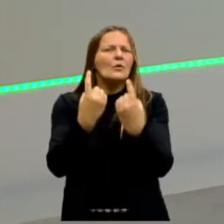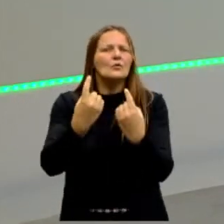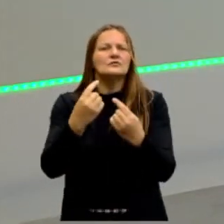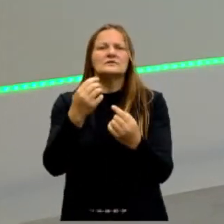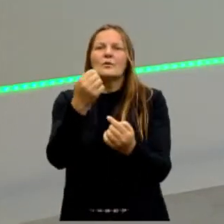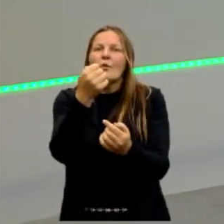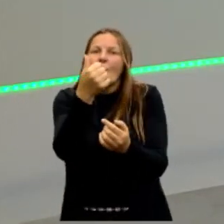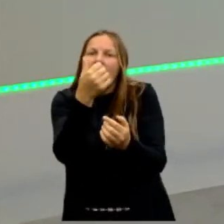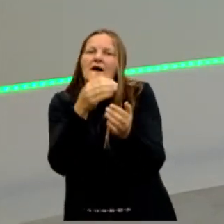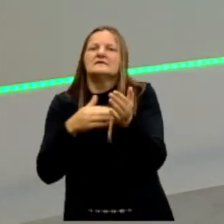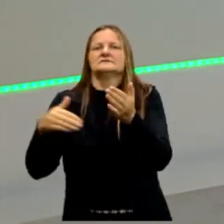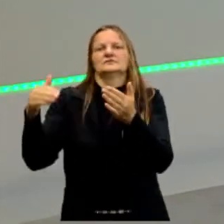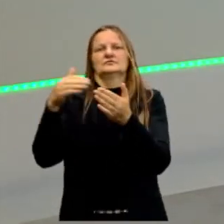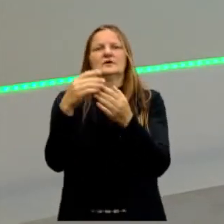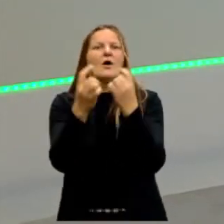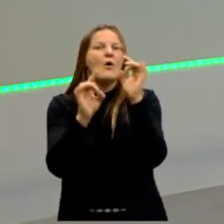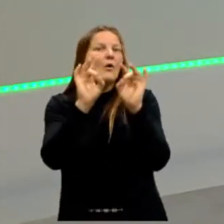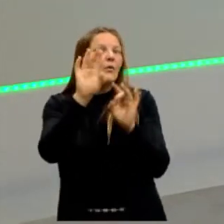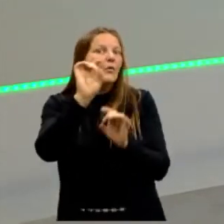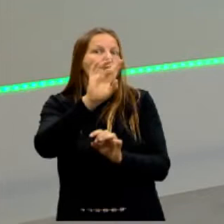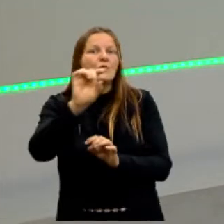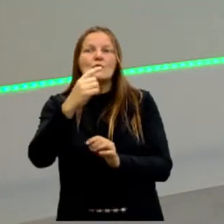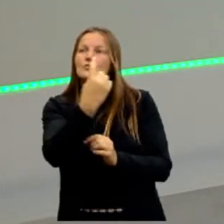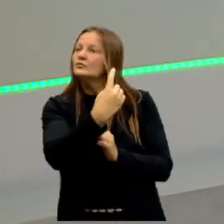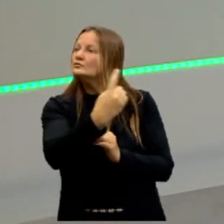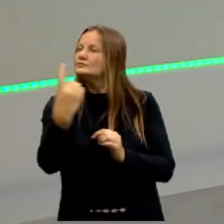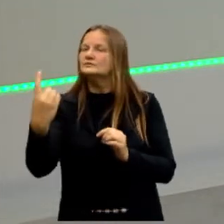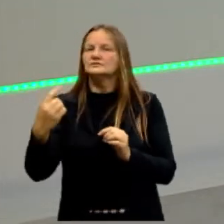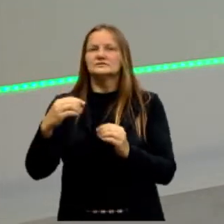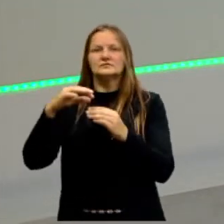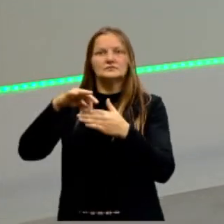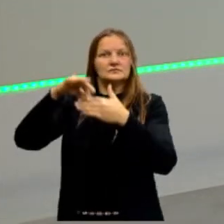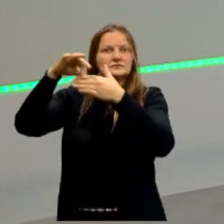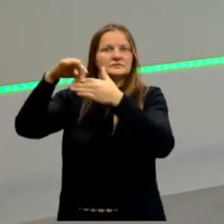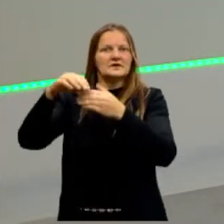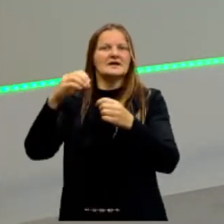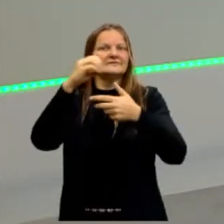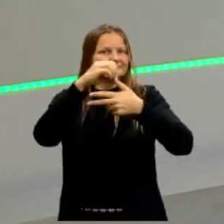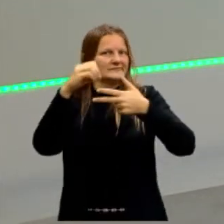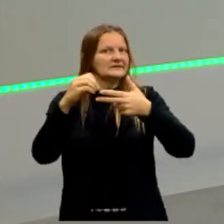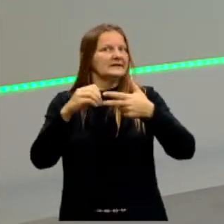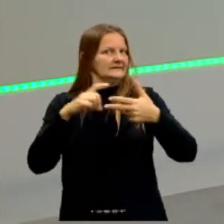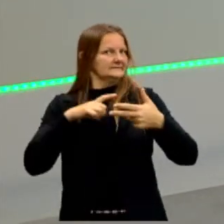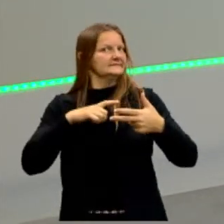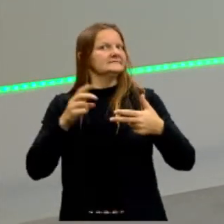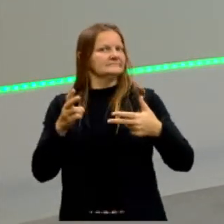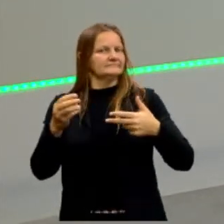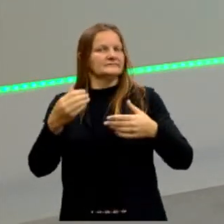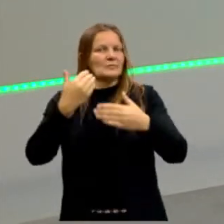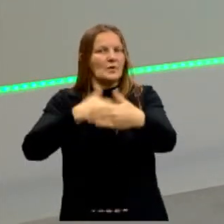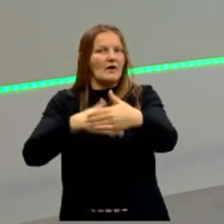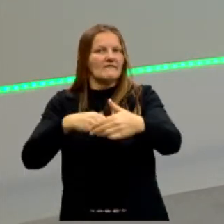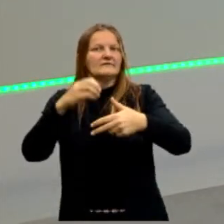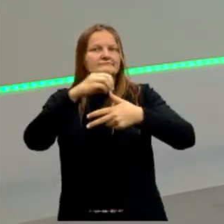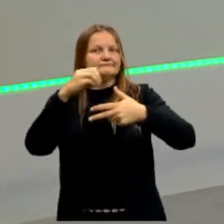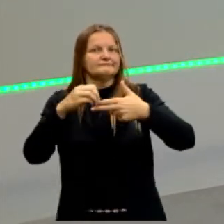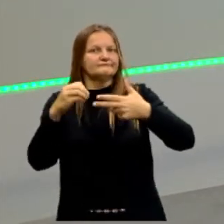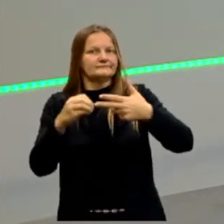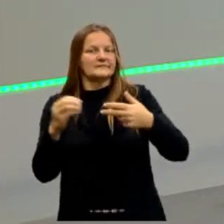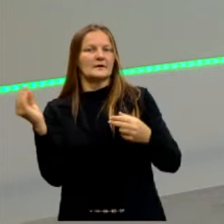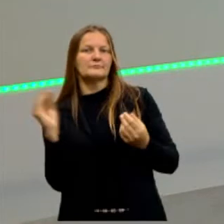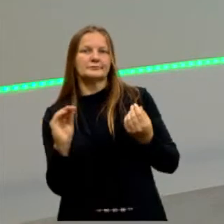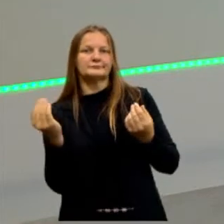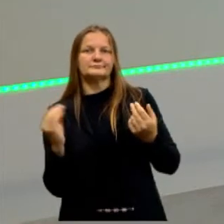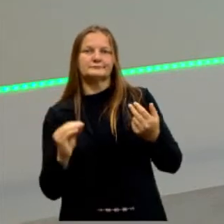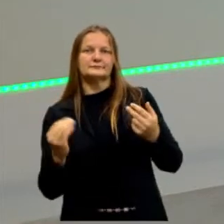todos, alguns, aqueles que se destacam, aqueles que, de vez em quando, aparece lá no Enem, a cada um ano, assim, cada ano aparece